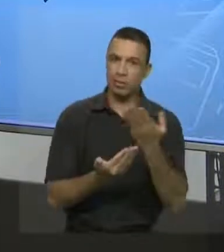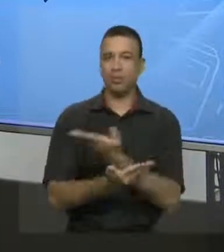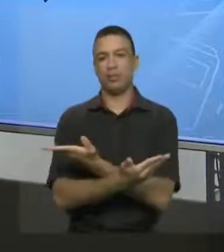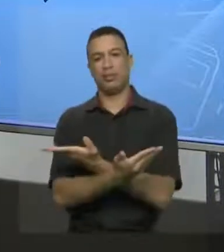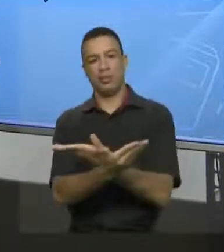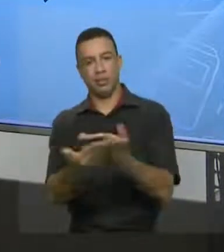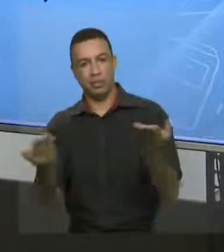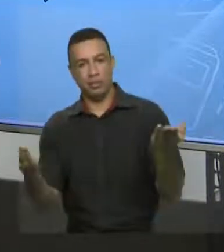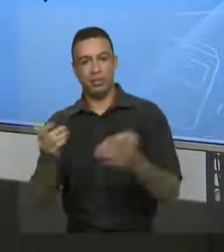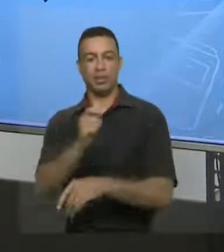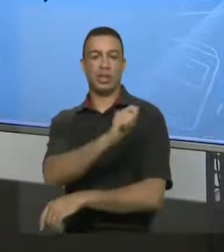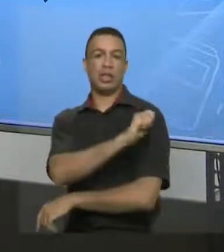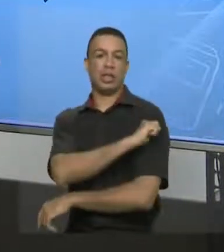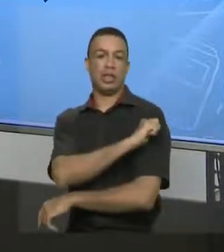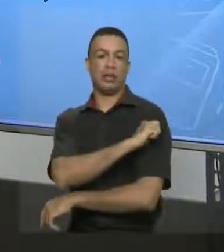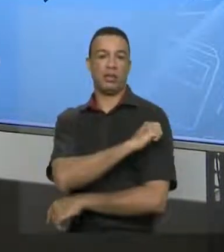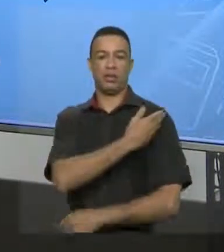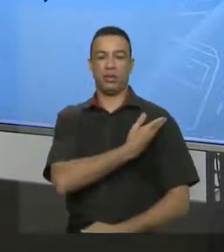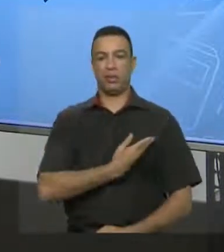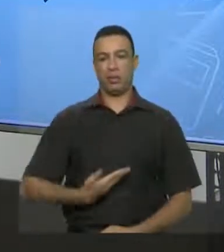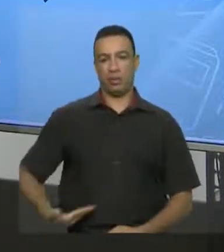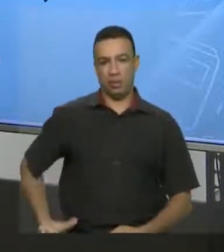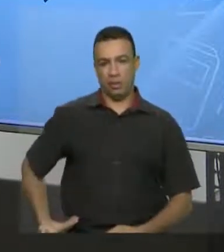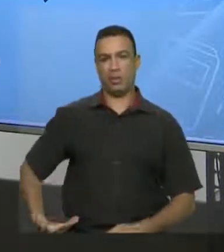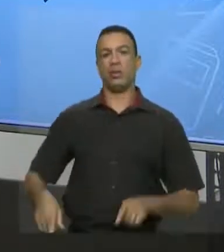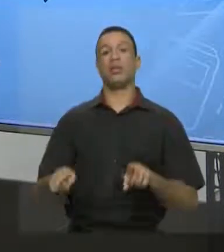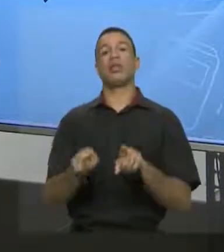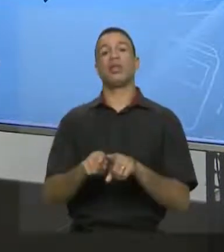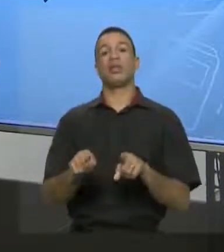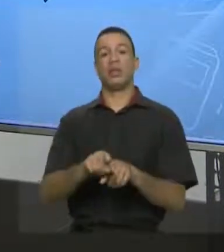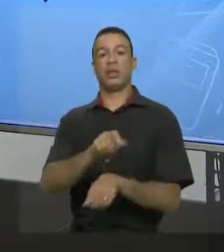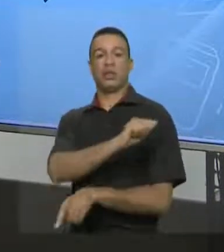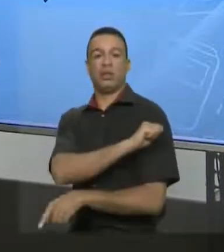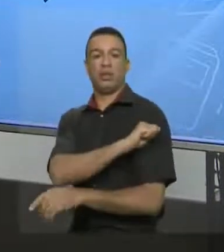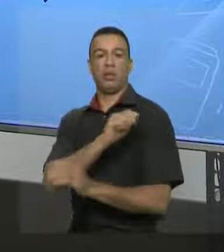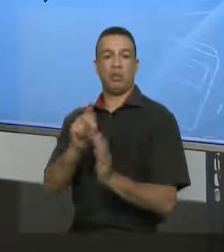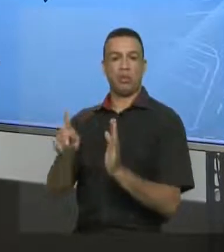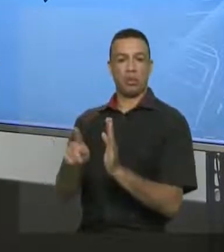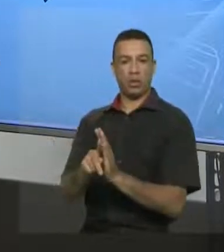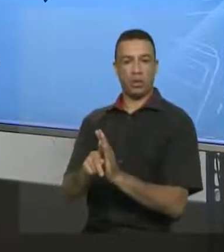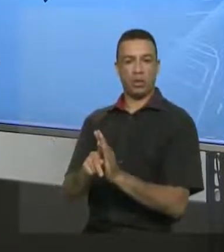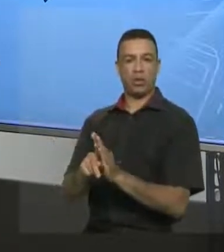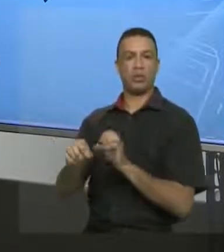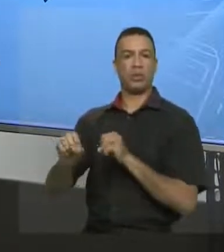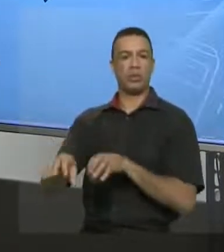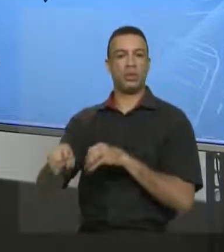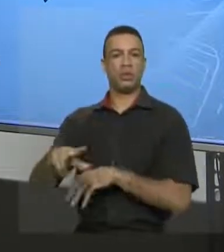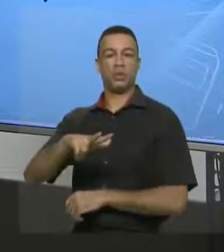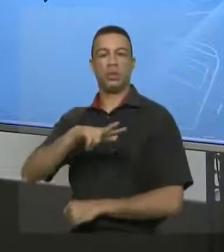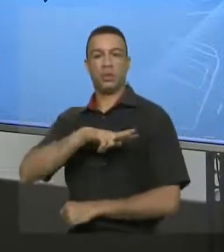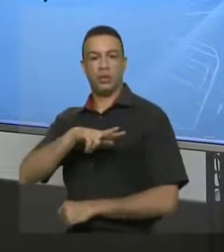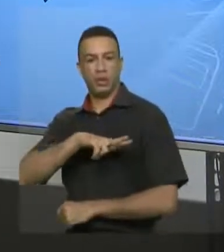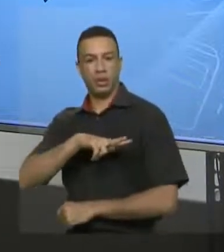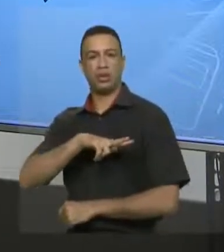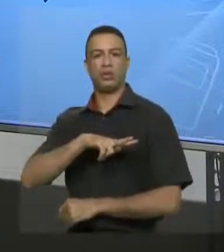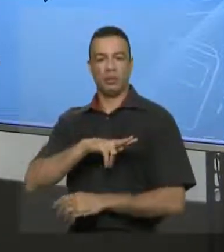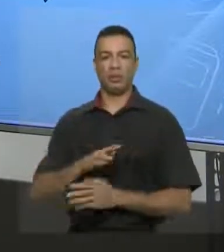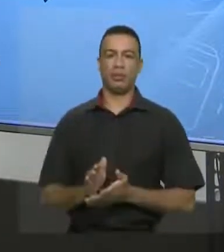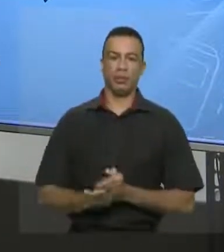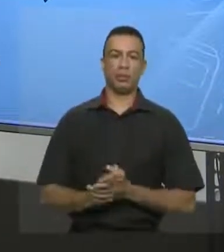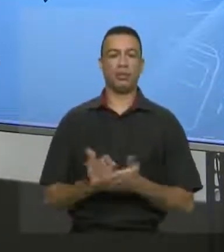vocês, alunos da rede pública de ensino, também aos alunos da rede privada, o agradecimento